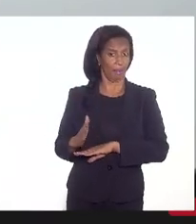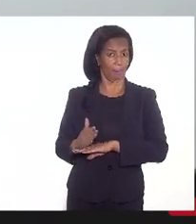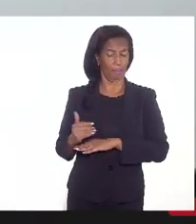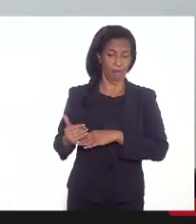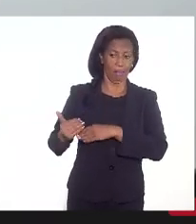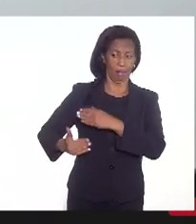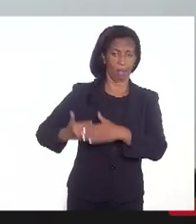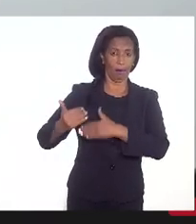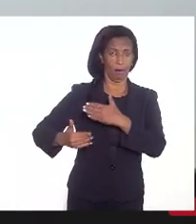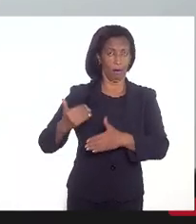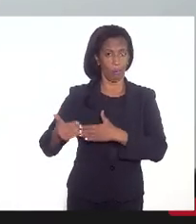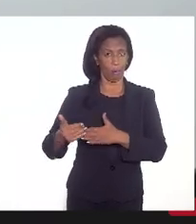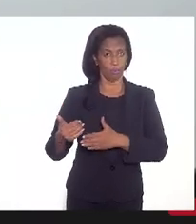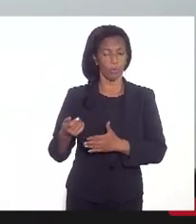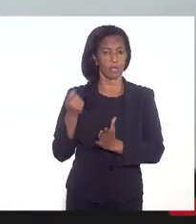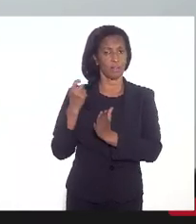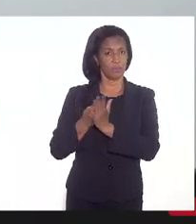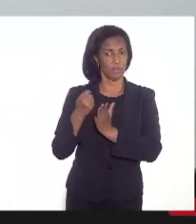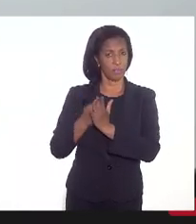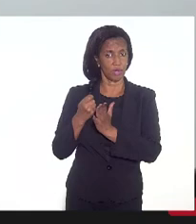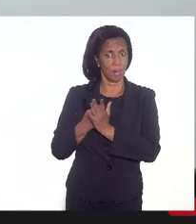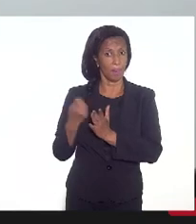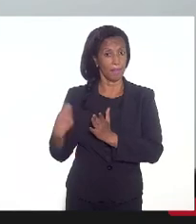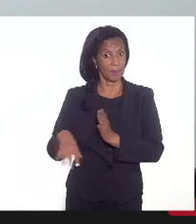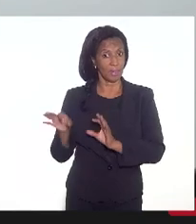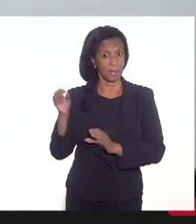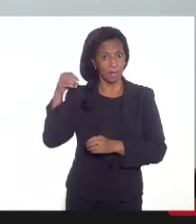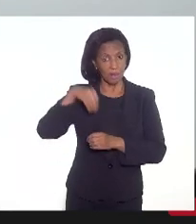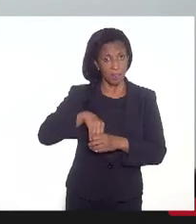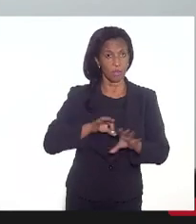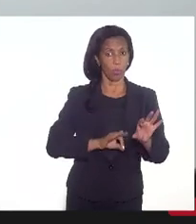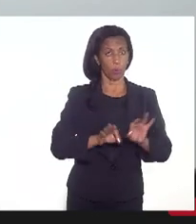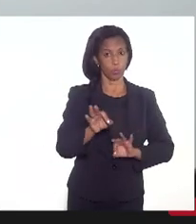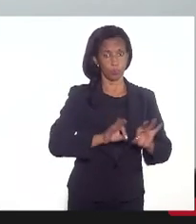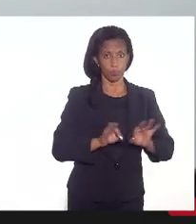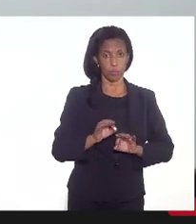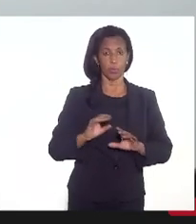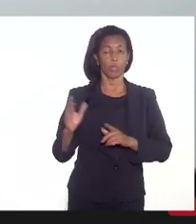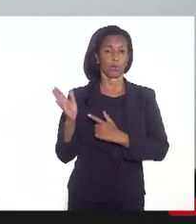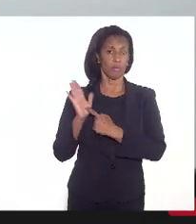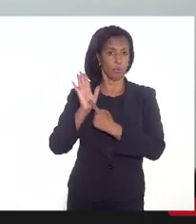ao longo desse período de vigência do regime, tem que constar nesse plano que será apresentado